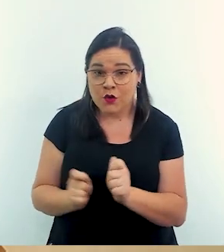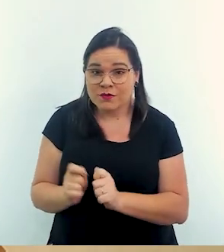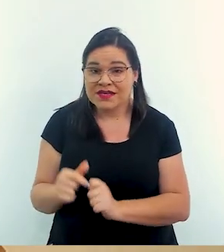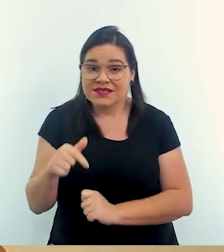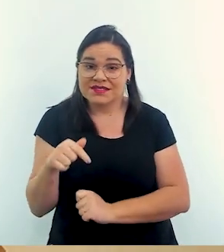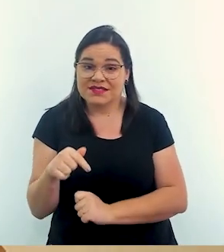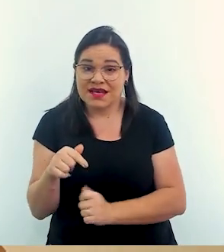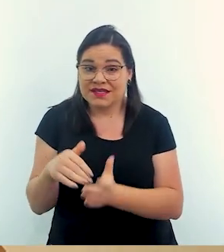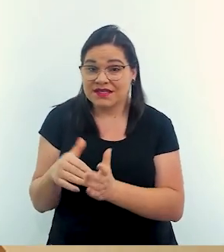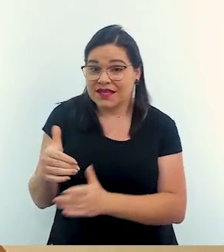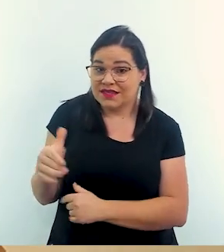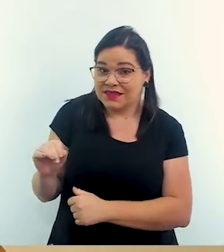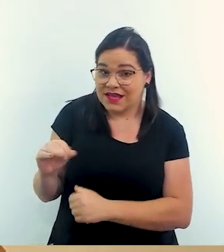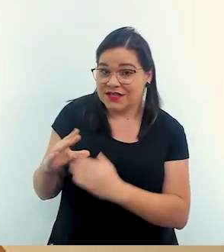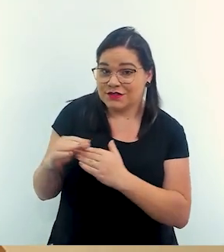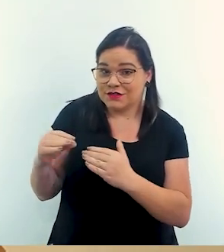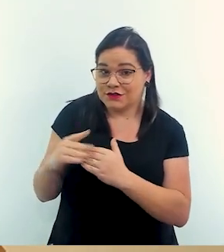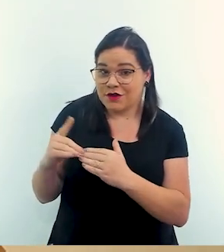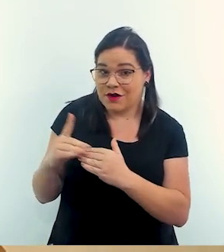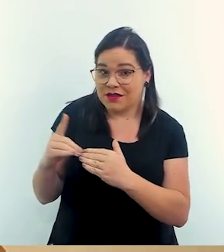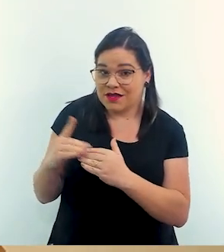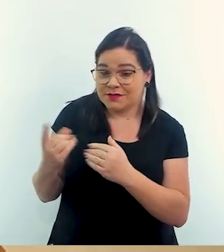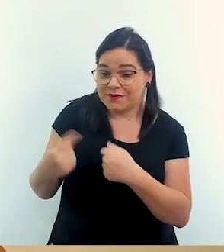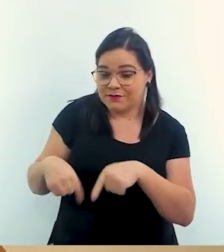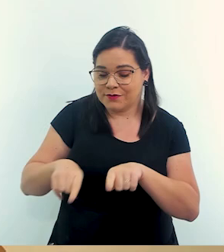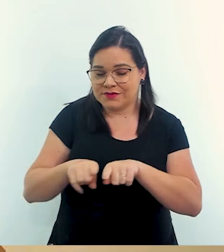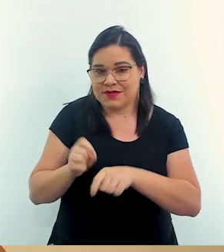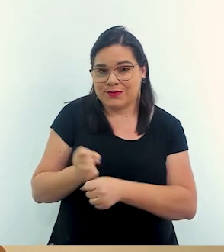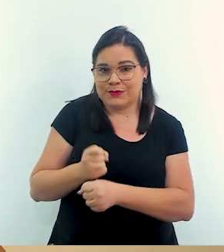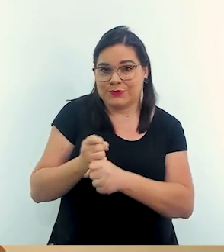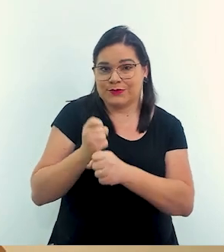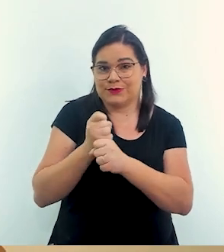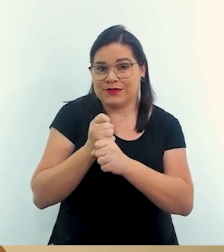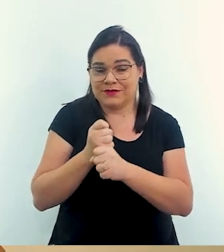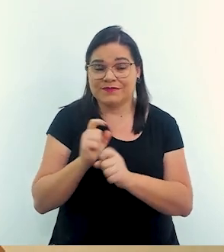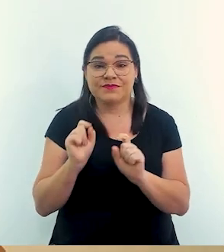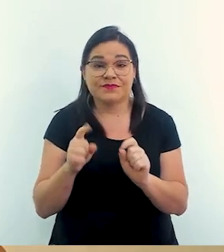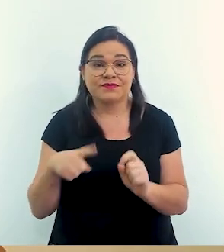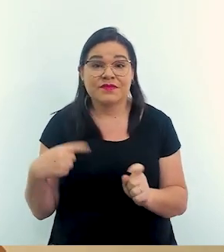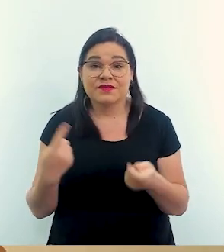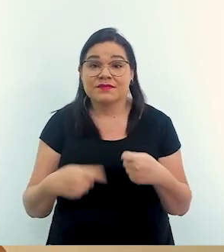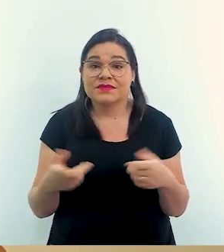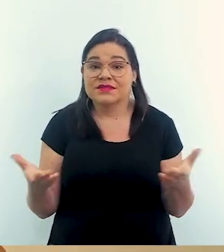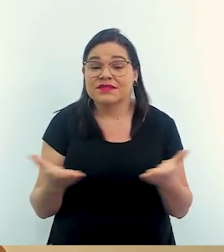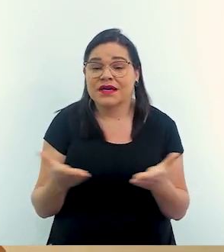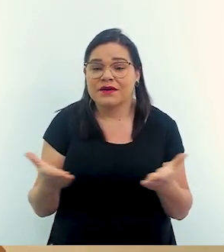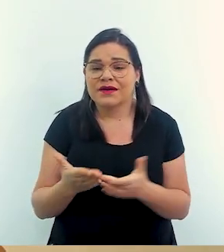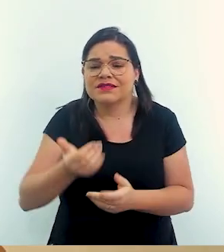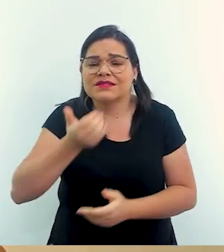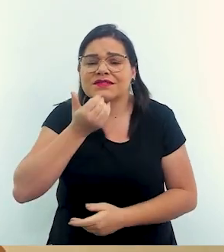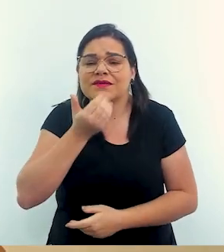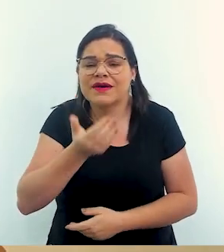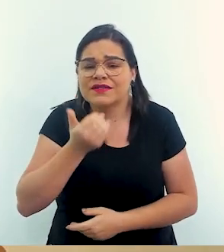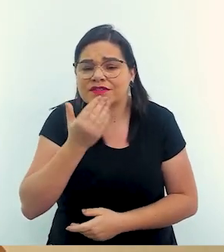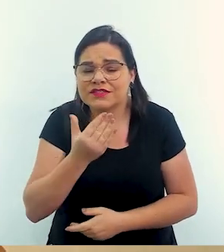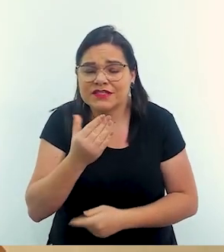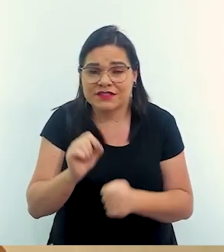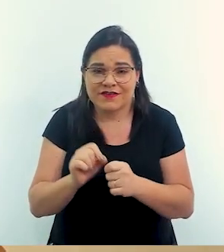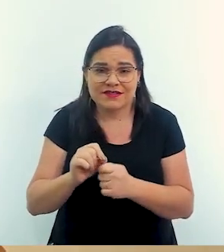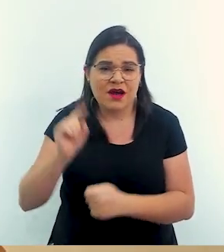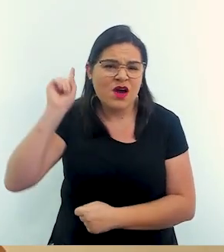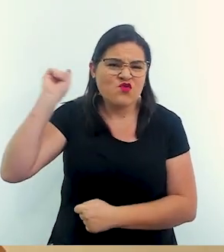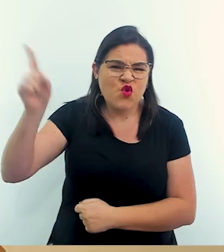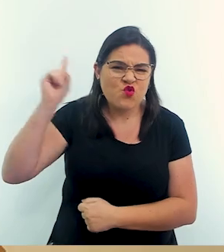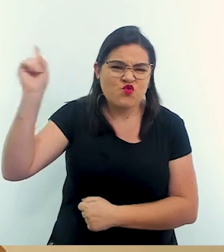você economiza de 7 a 10 dólares em recuperação e reconstrução. Então, o que a gente precisa agora é o seguinte, não adianta eu colocar